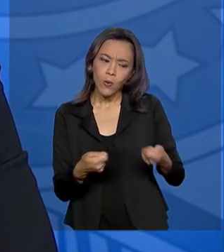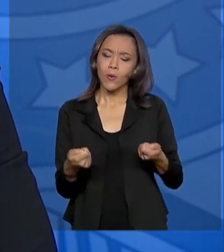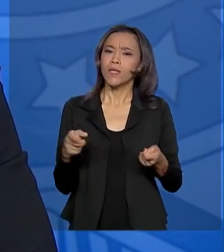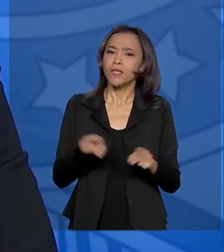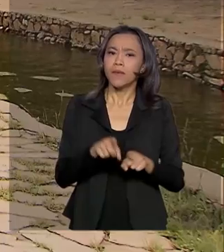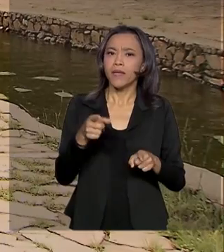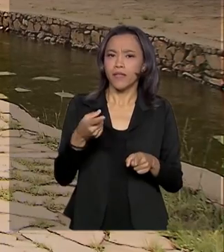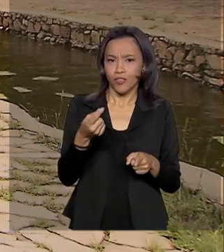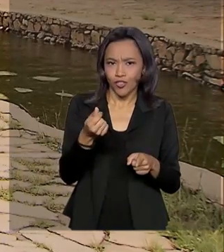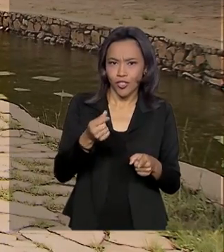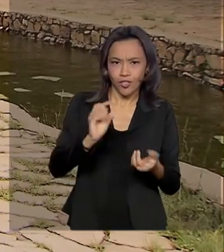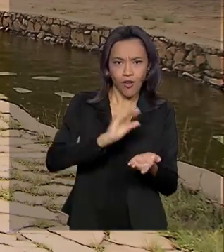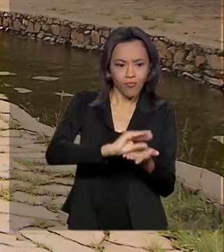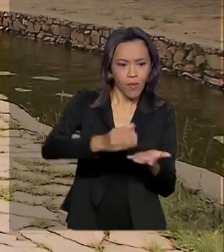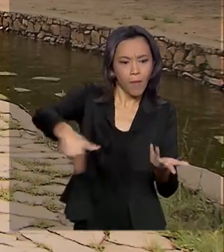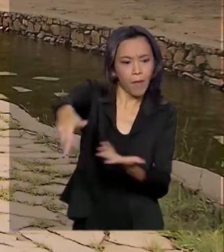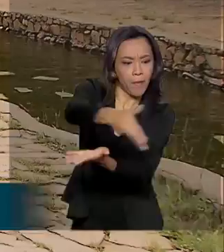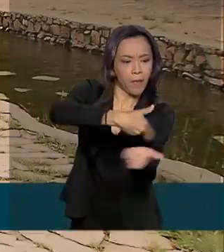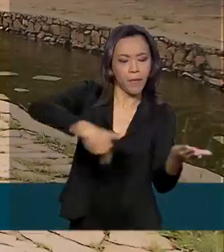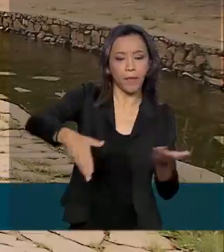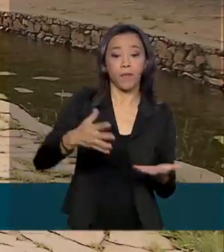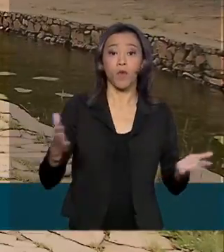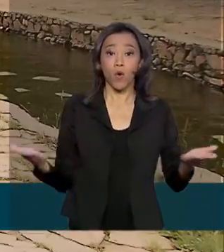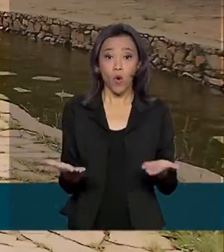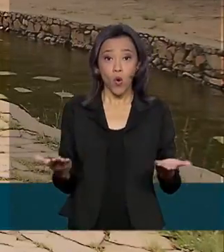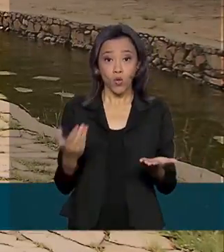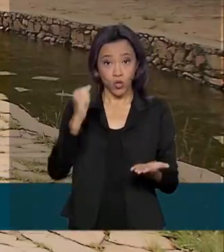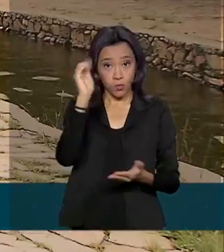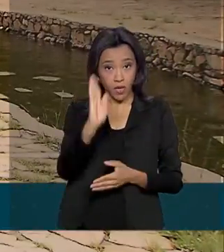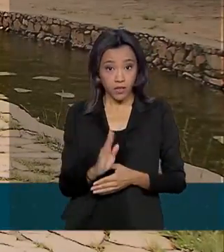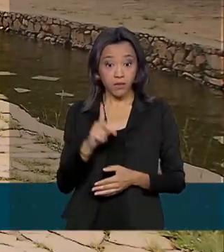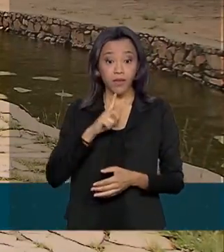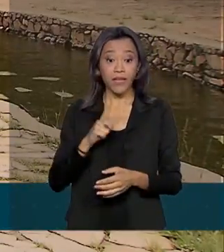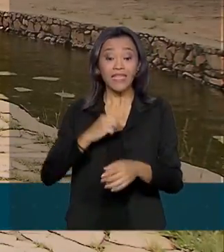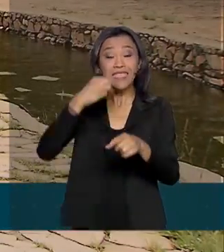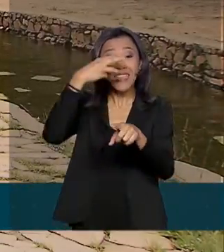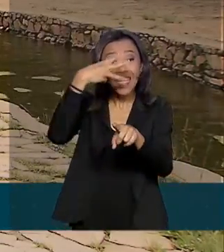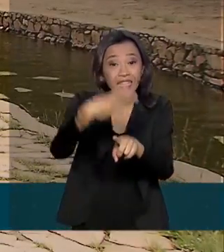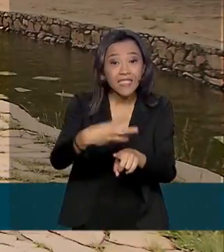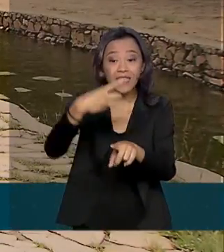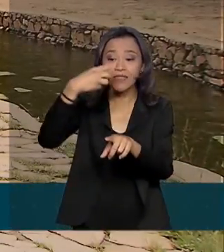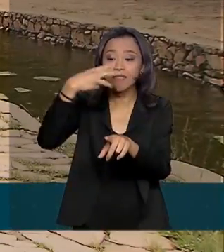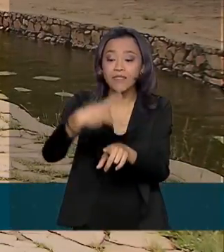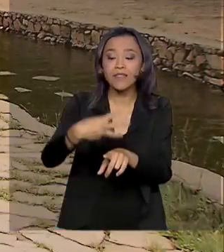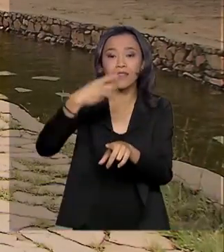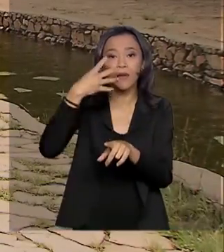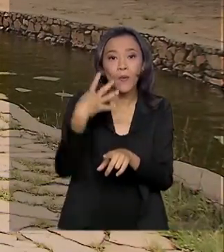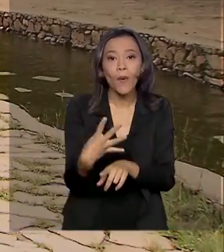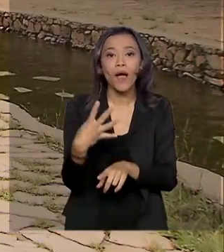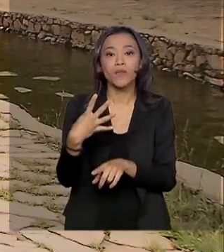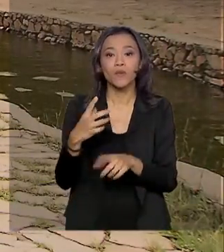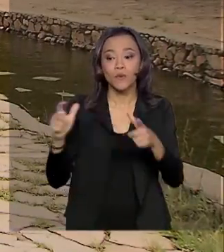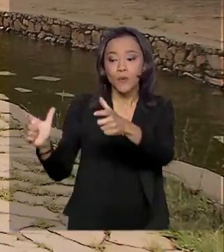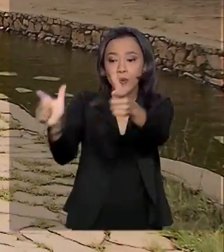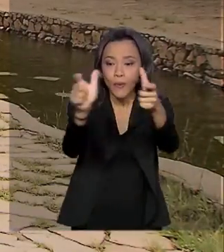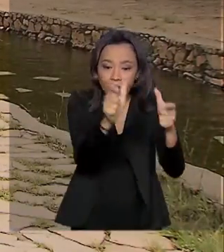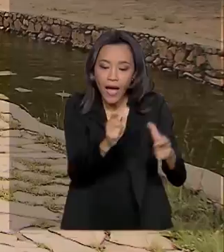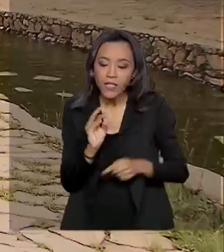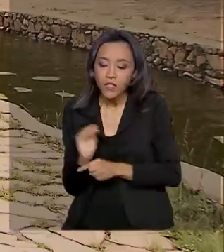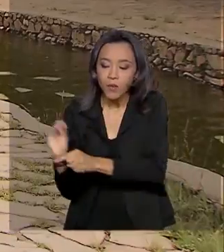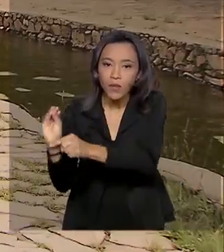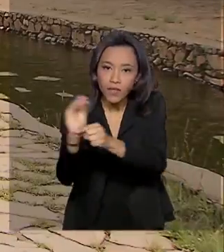sustentáveis. O país tem hoje 334 unidades federais de conservação e 74